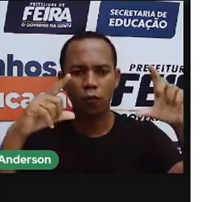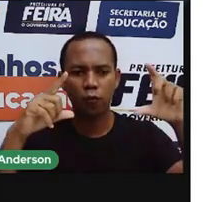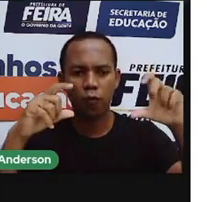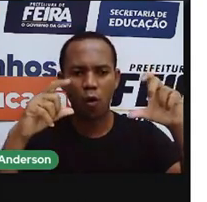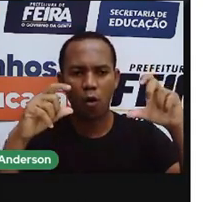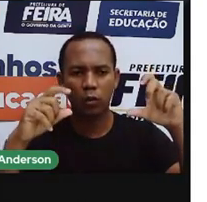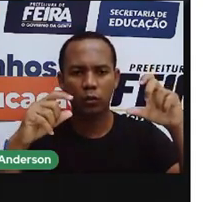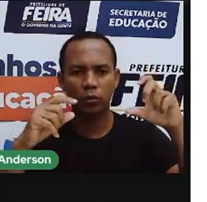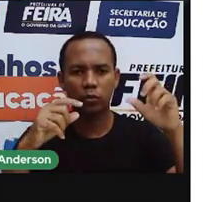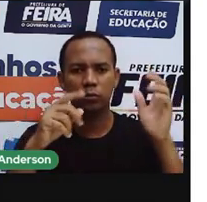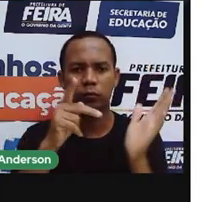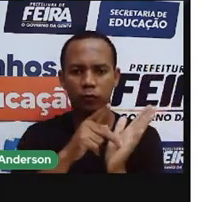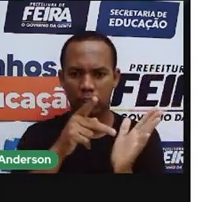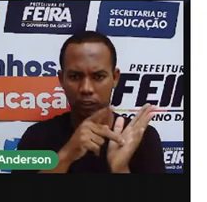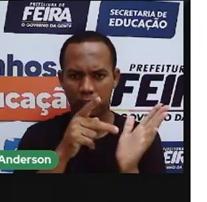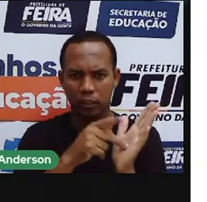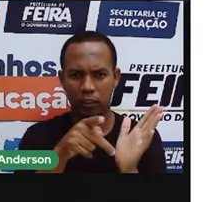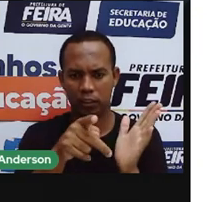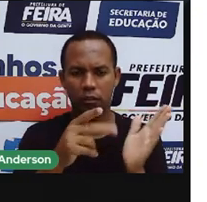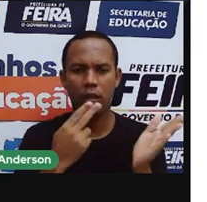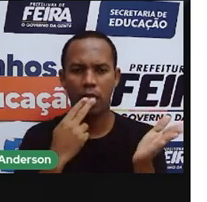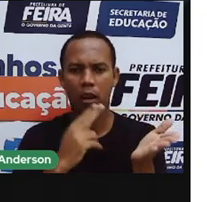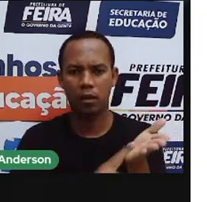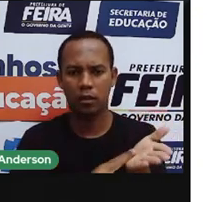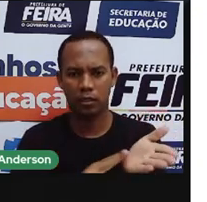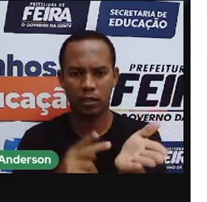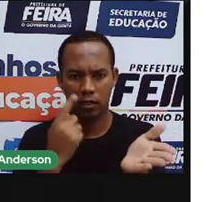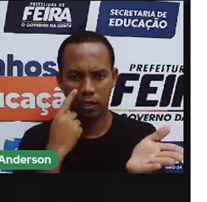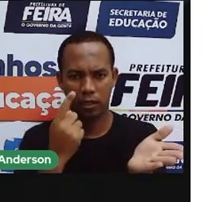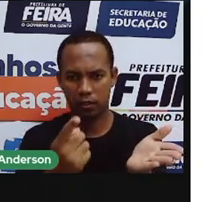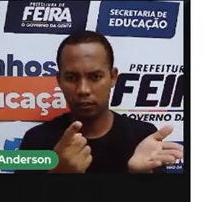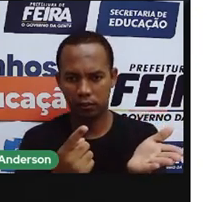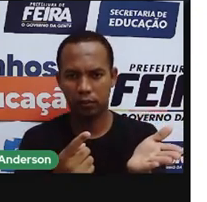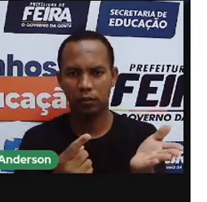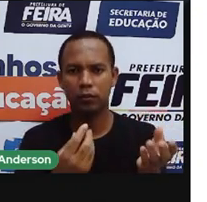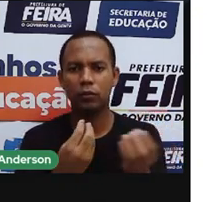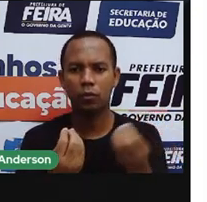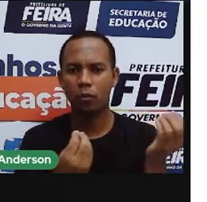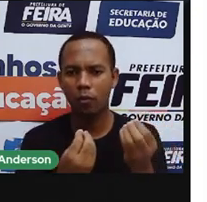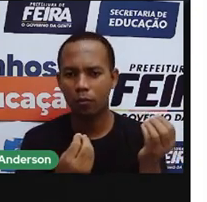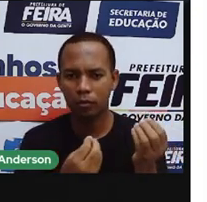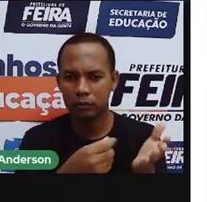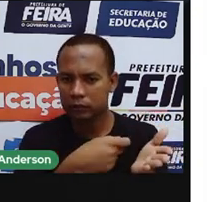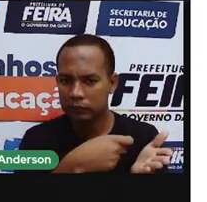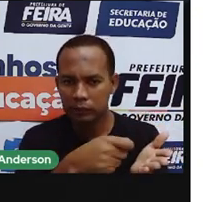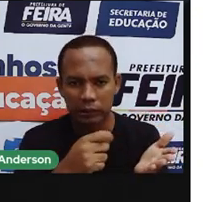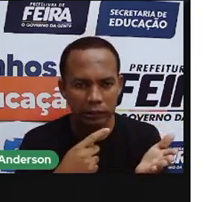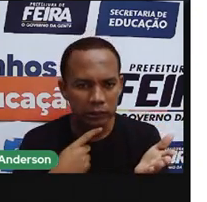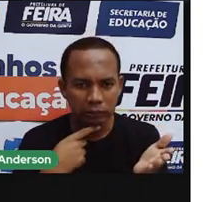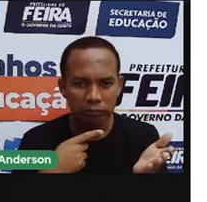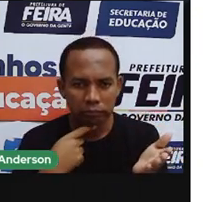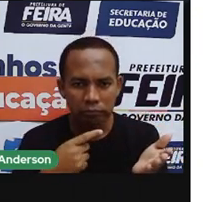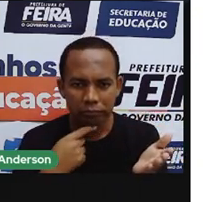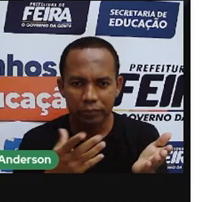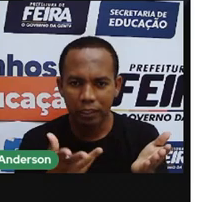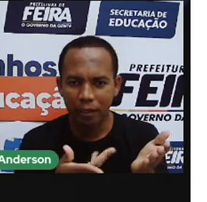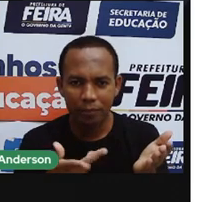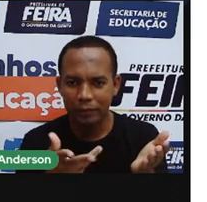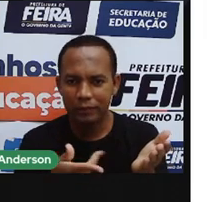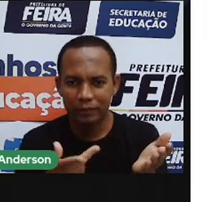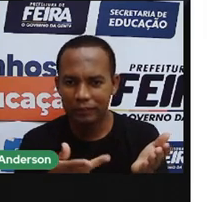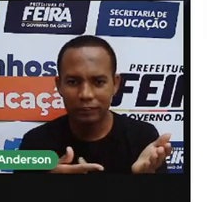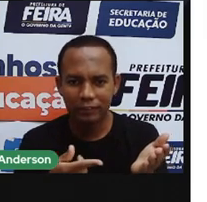de um trecho da carta. Obviamente que eu tentei decifrar que estava escrito aí, mas a Pró não tem habilidades com